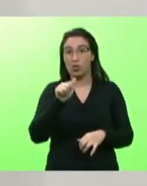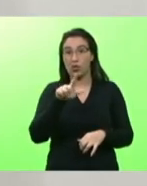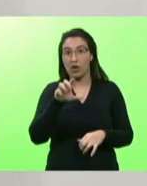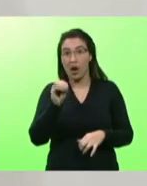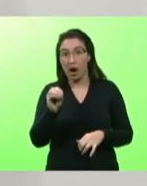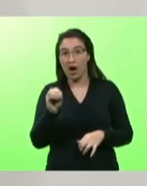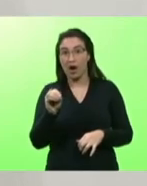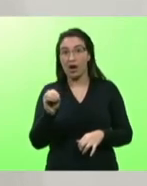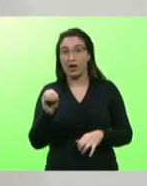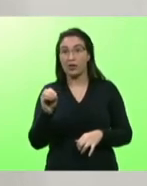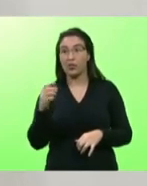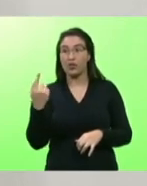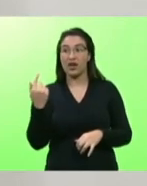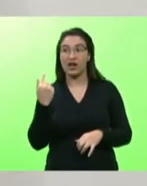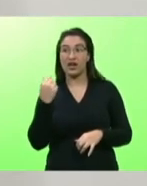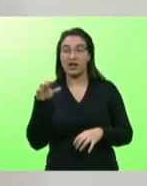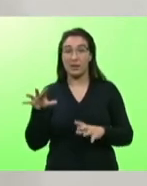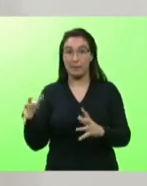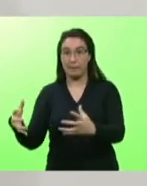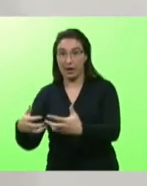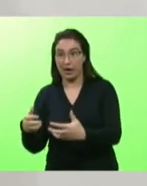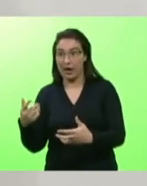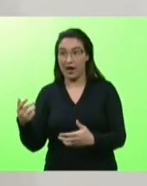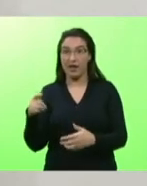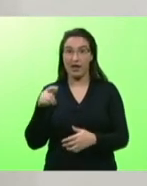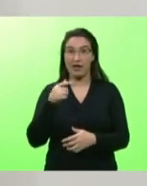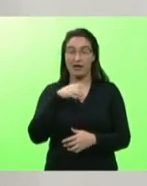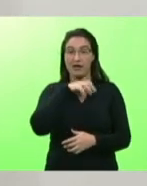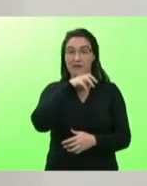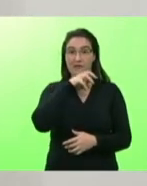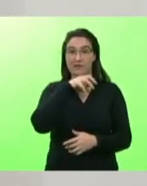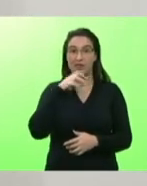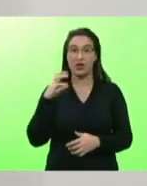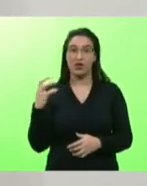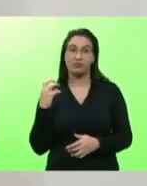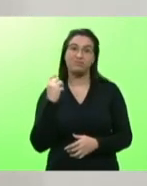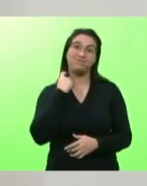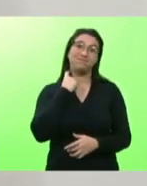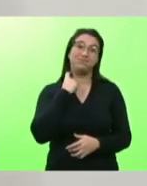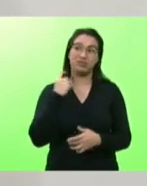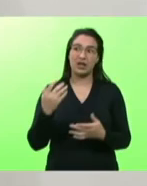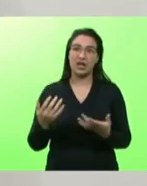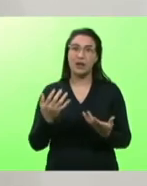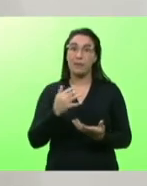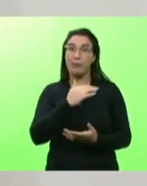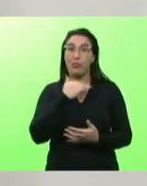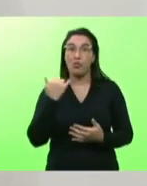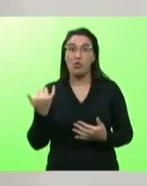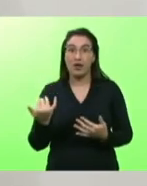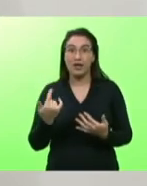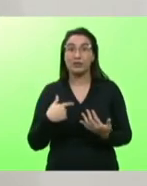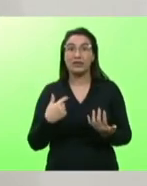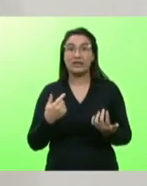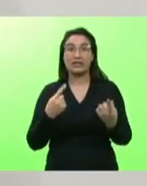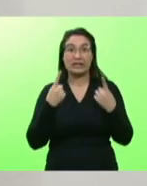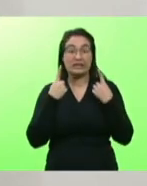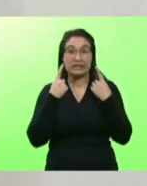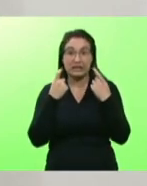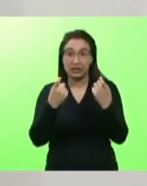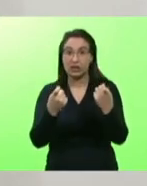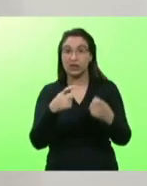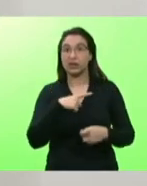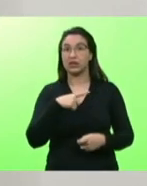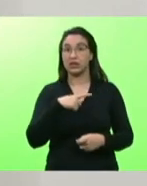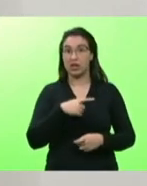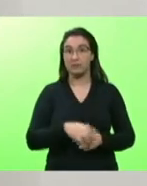dele e ele morreu de tão violento que é o sistema e daí as pessoas entraram em contato comigo dizendo ai é cultura meu amigo